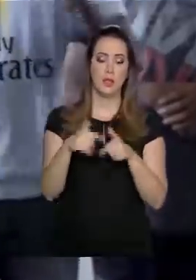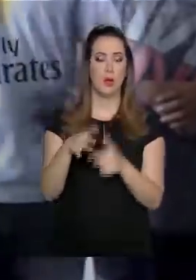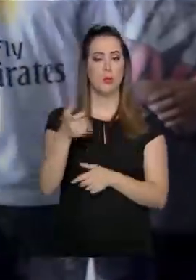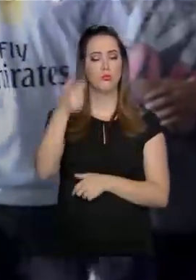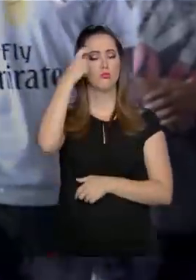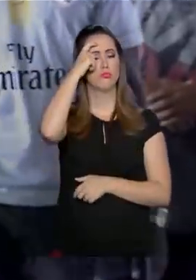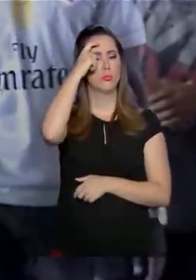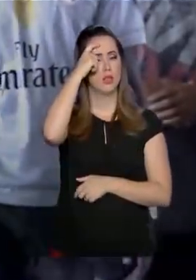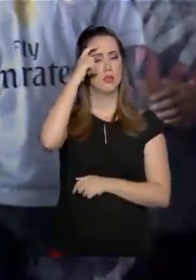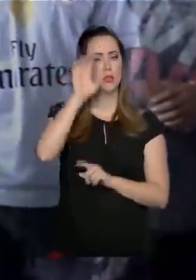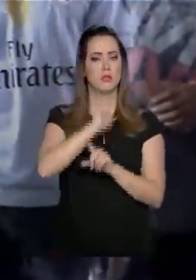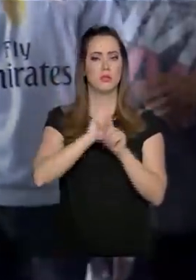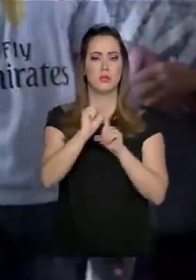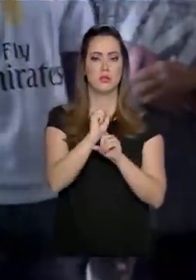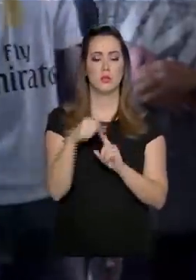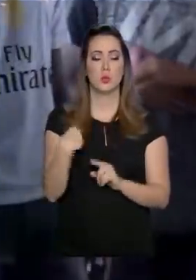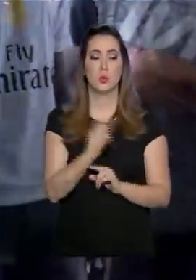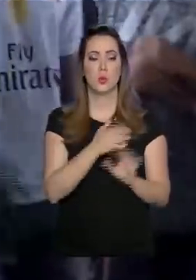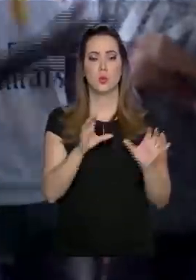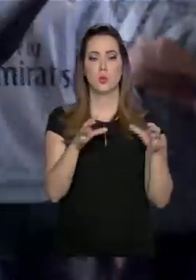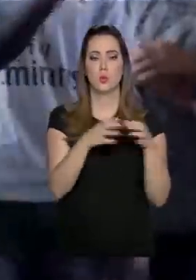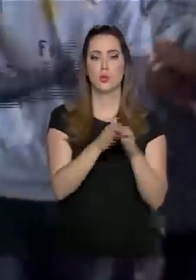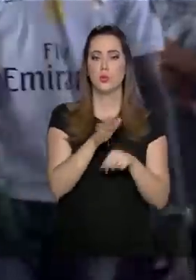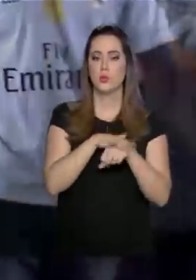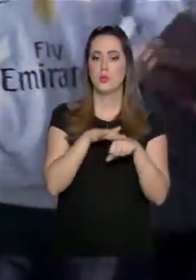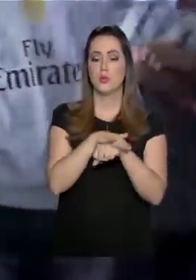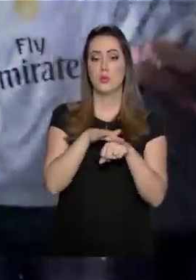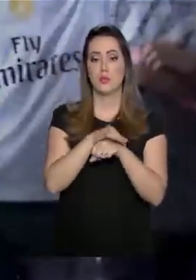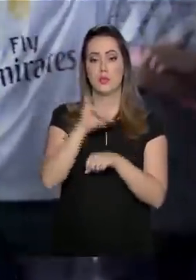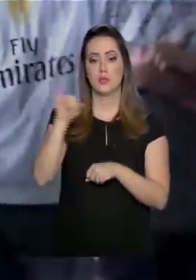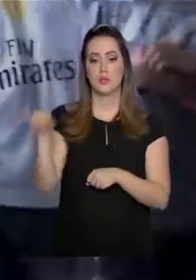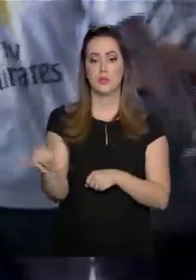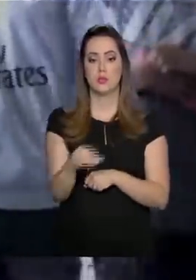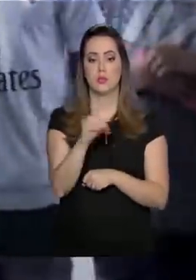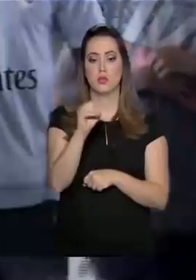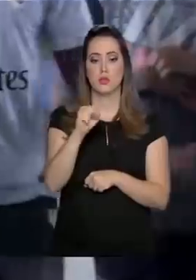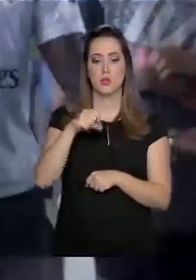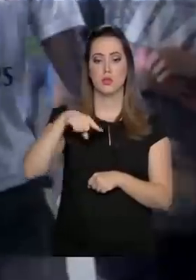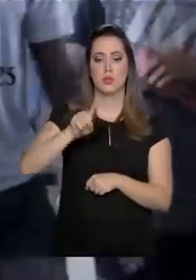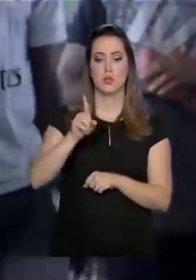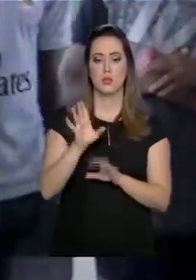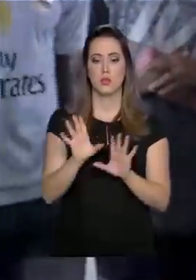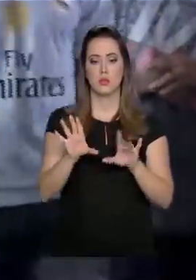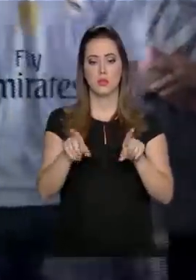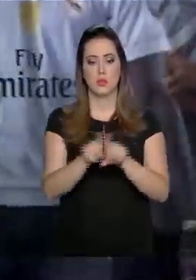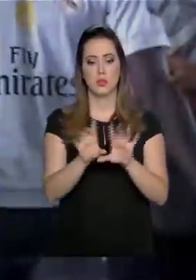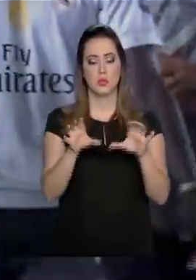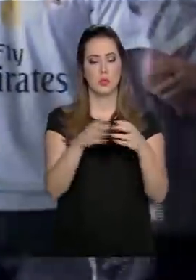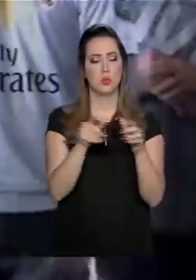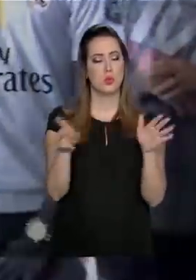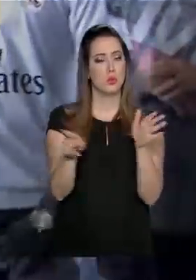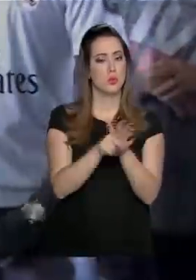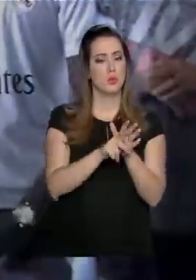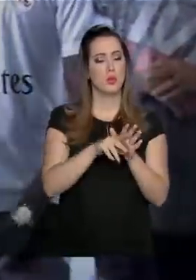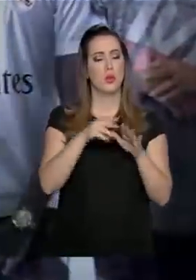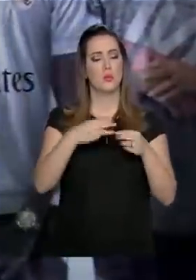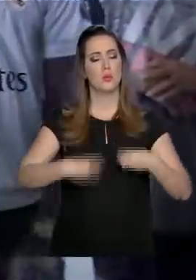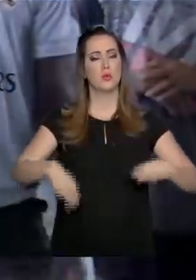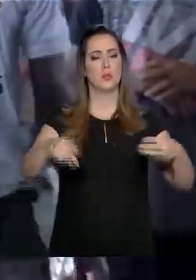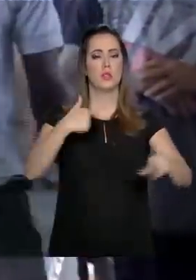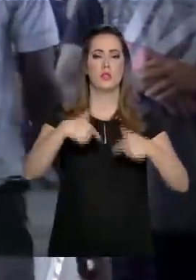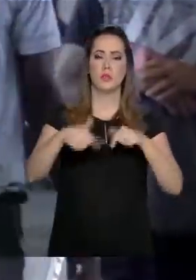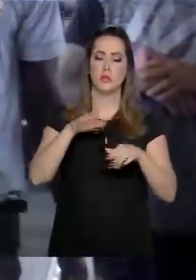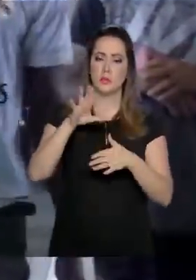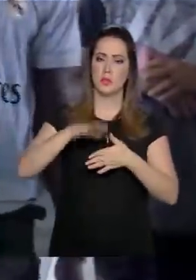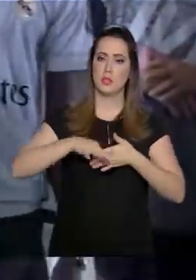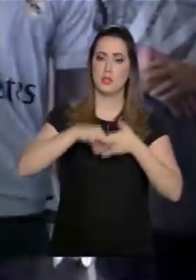sociedade. Nossa equipe conversou com José Almeida Júnior, da Subsecretaria de Inspeção do Trabalho do Ministério da Economia, que é